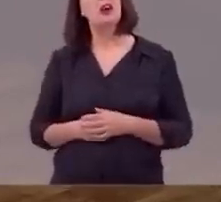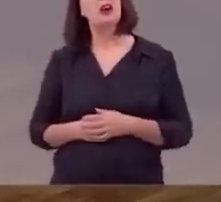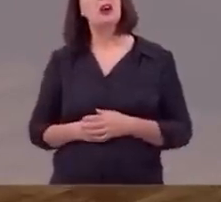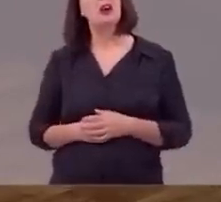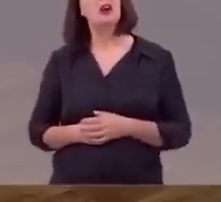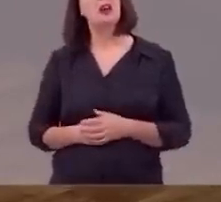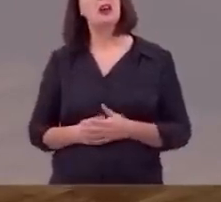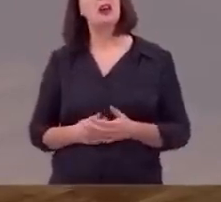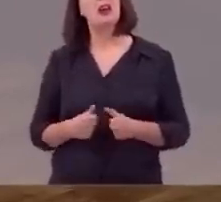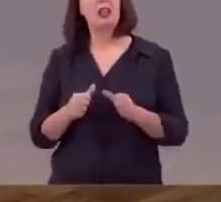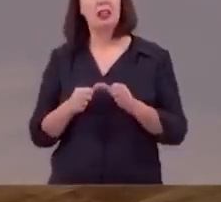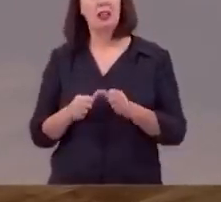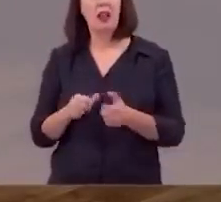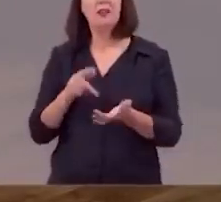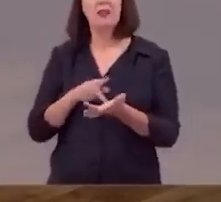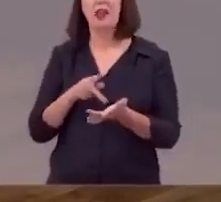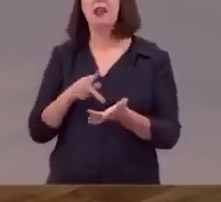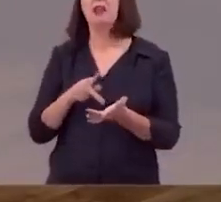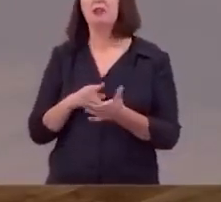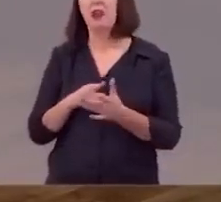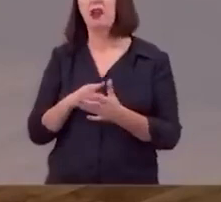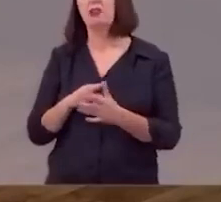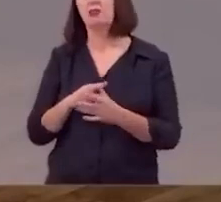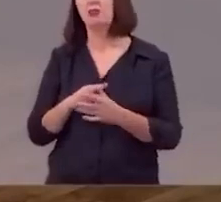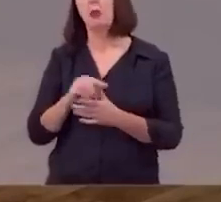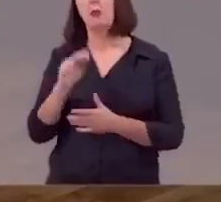ele estava de fato no fundo do poço